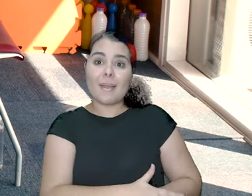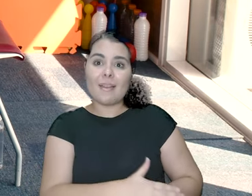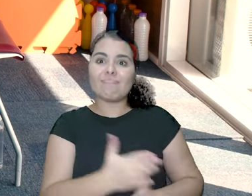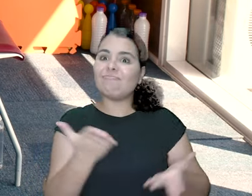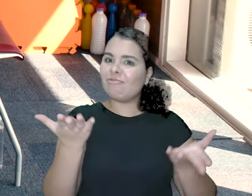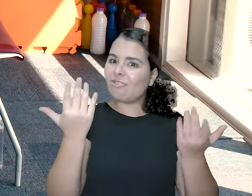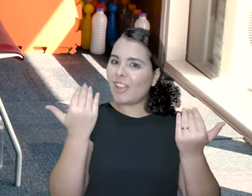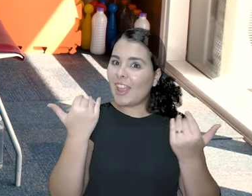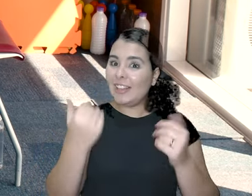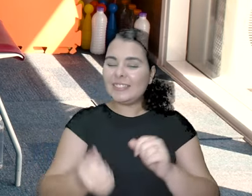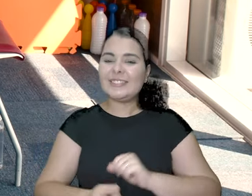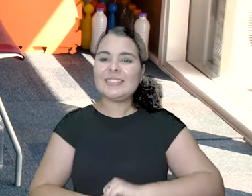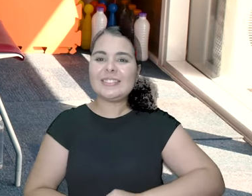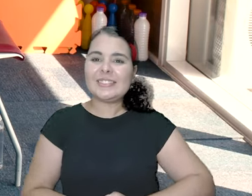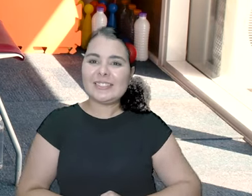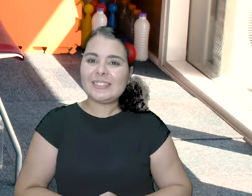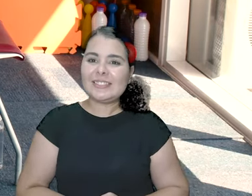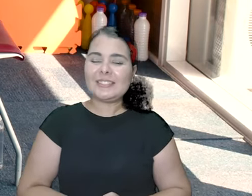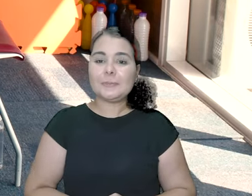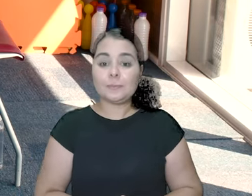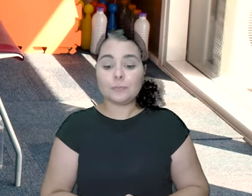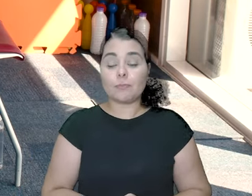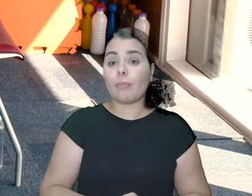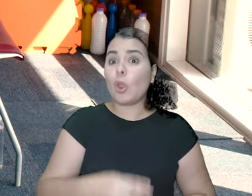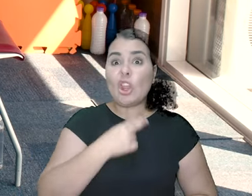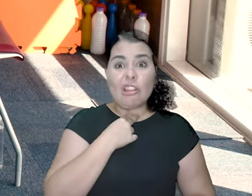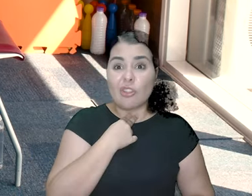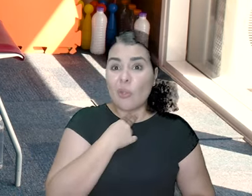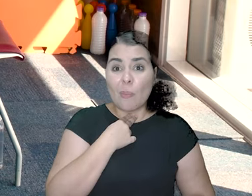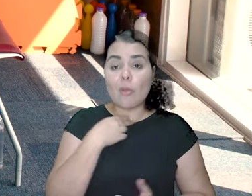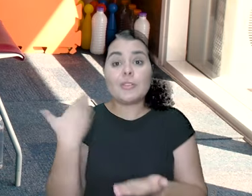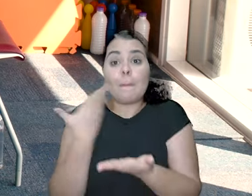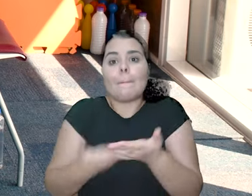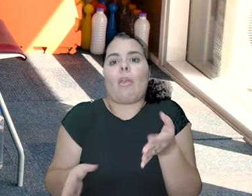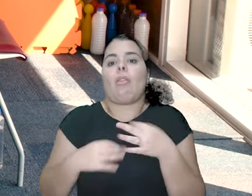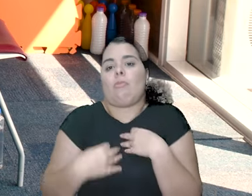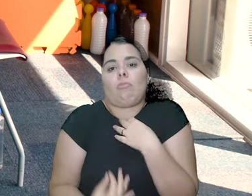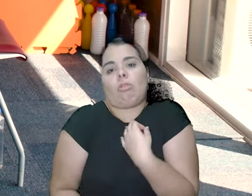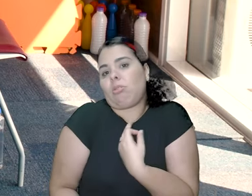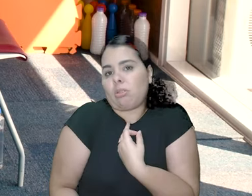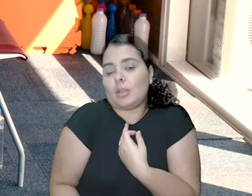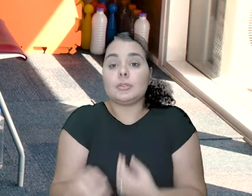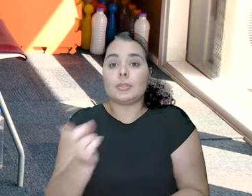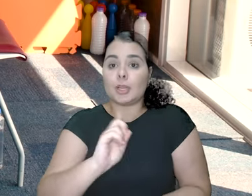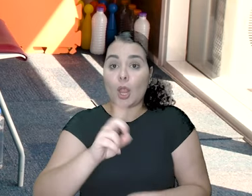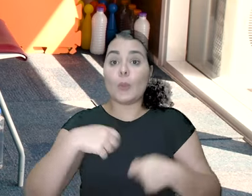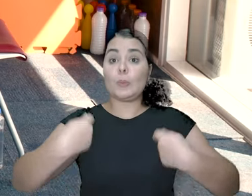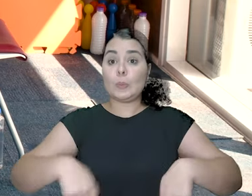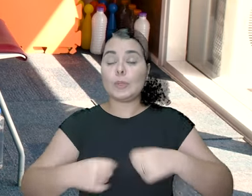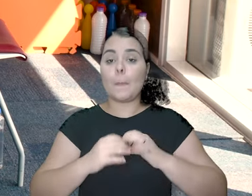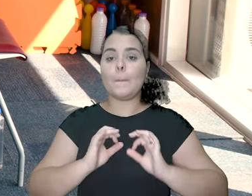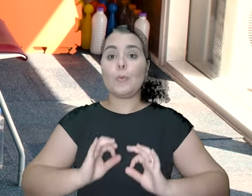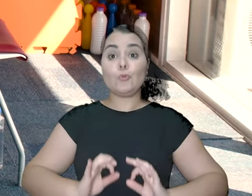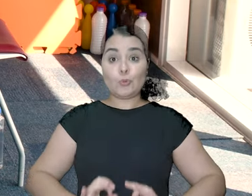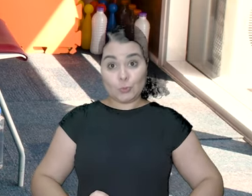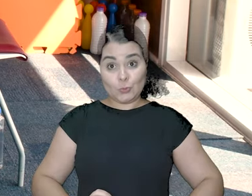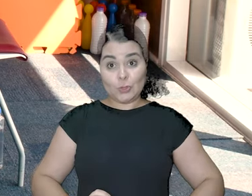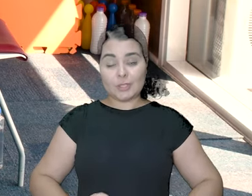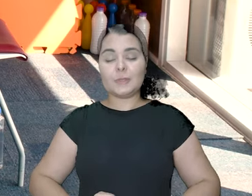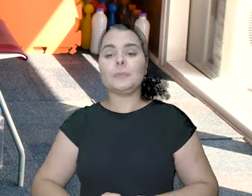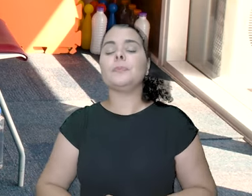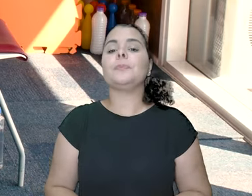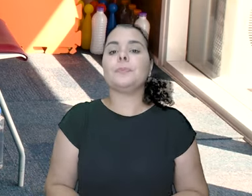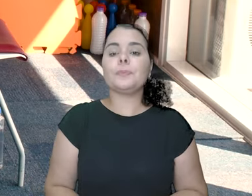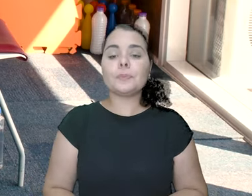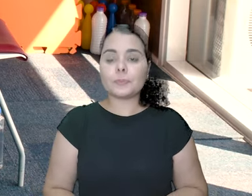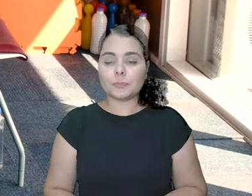cima. E pá! E pá! Só não pode ficar aqui, ó. Grudado na cadeira, hein?